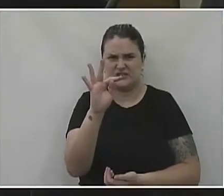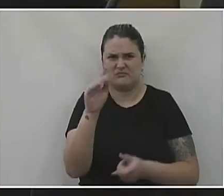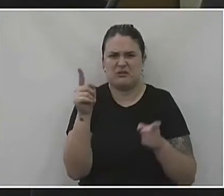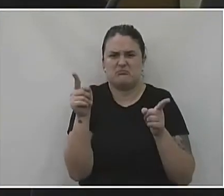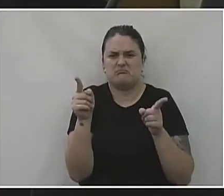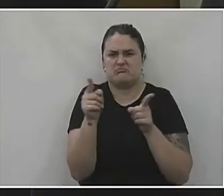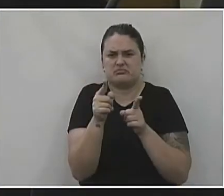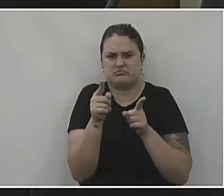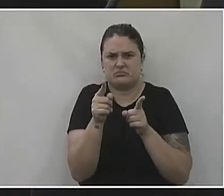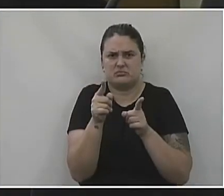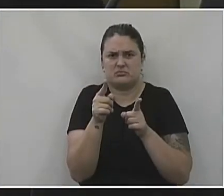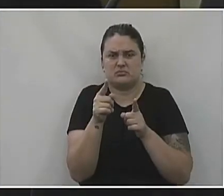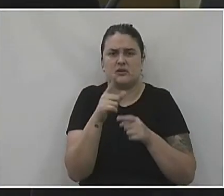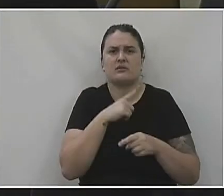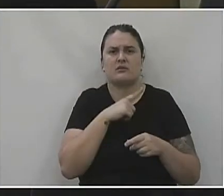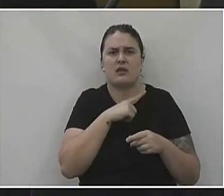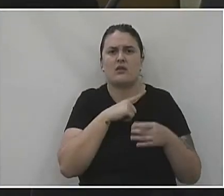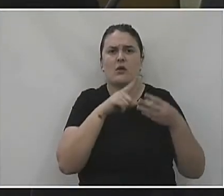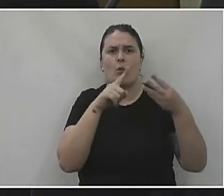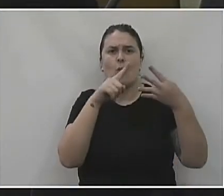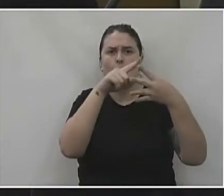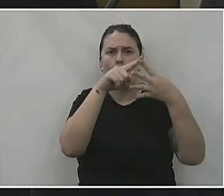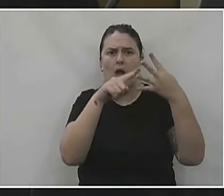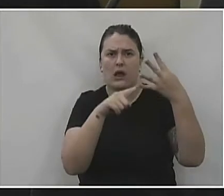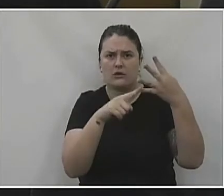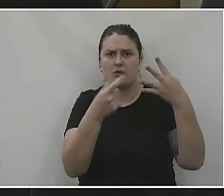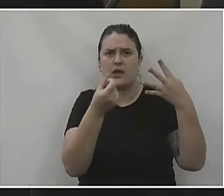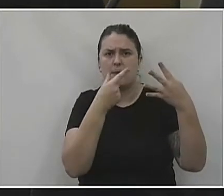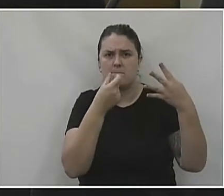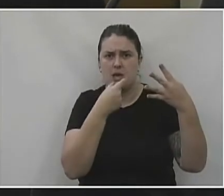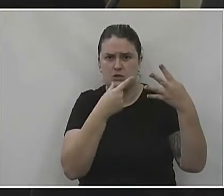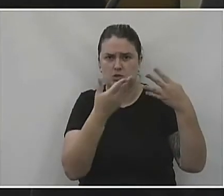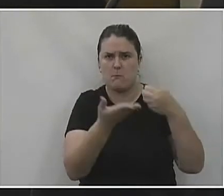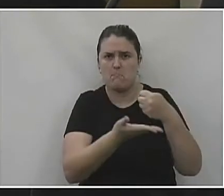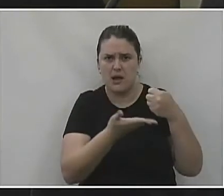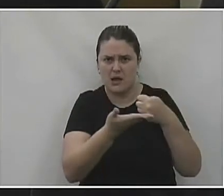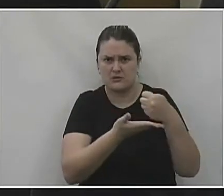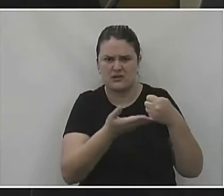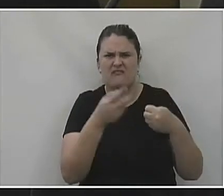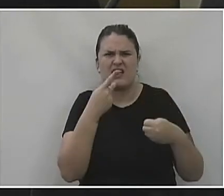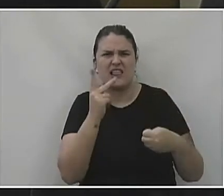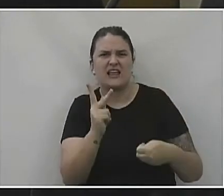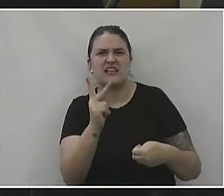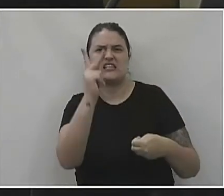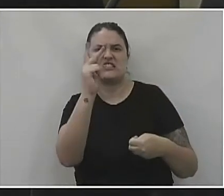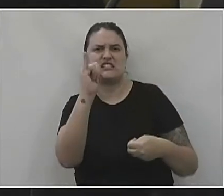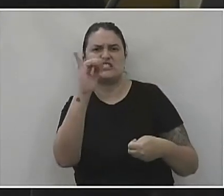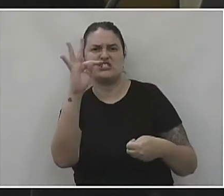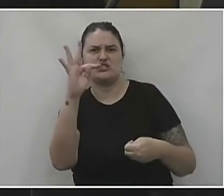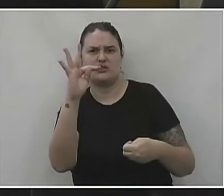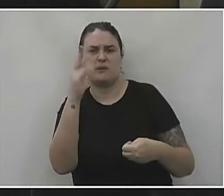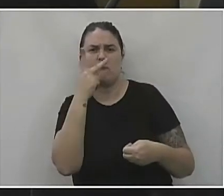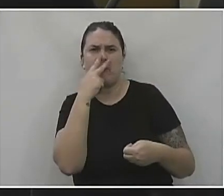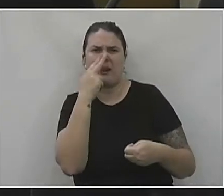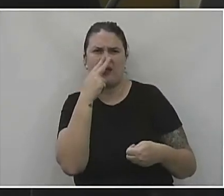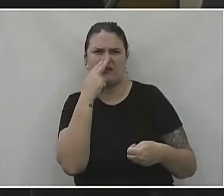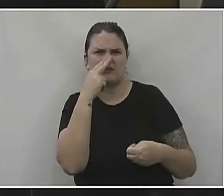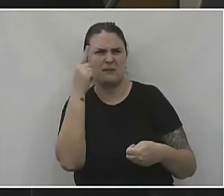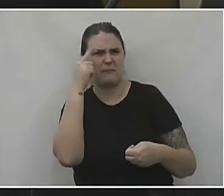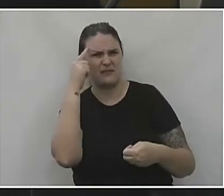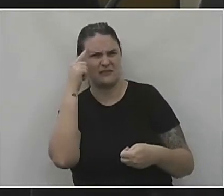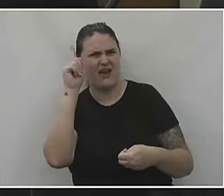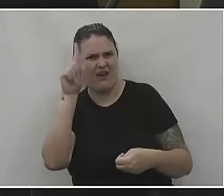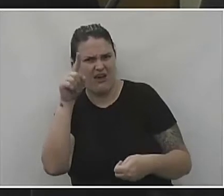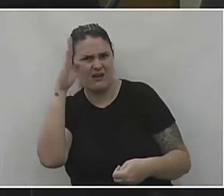pejorativo, né? Isso. São quatro medicamentos básicos que são usados, porque as pessoas entendem que quando a fala de kit, vida, eles vão direto na